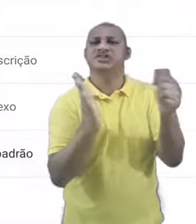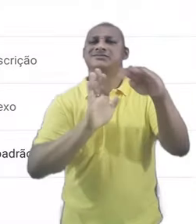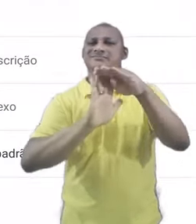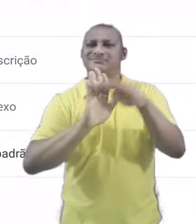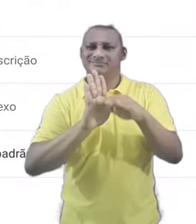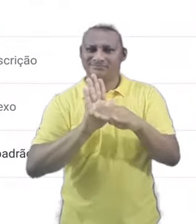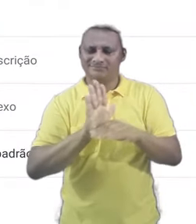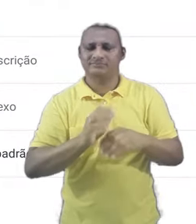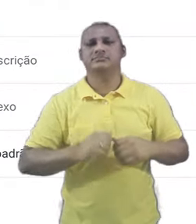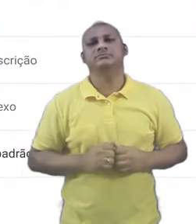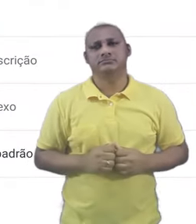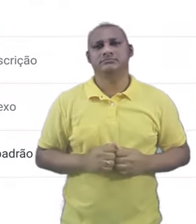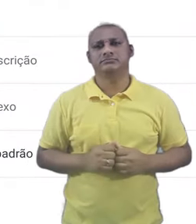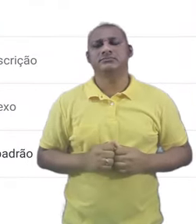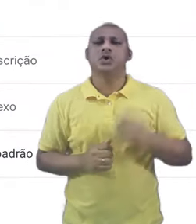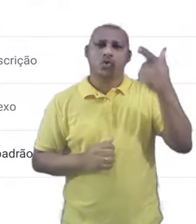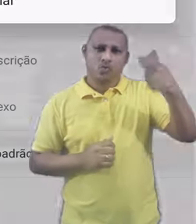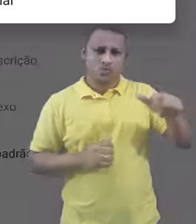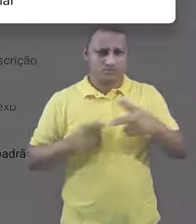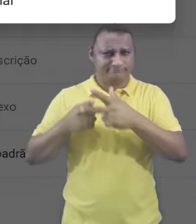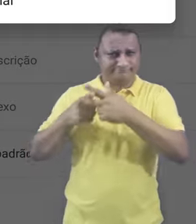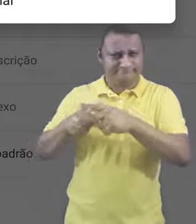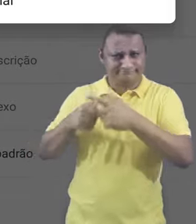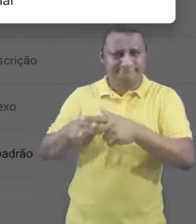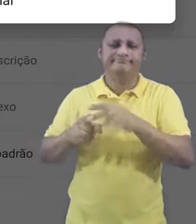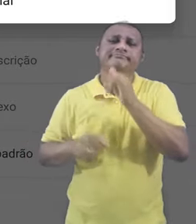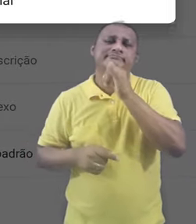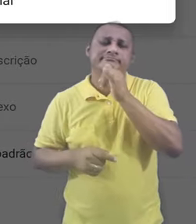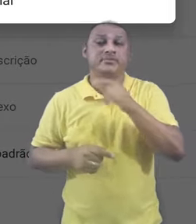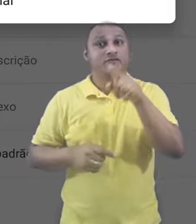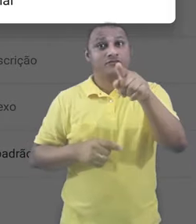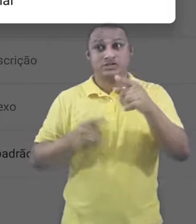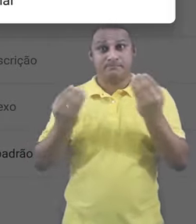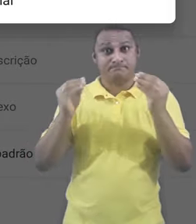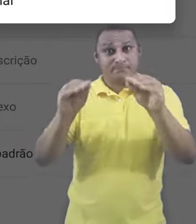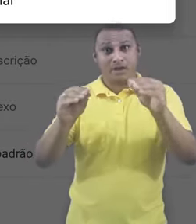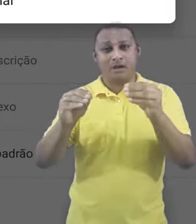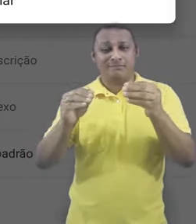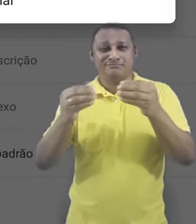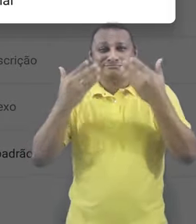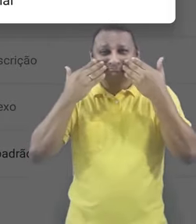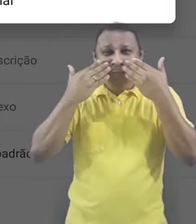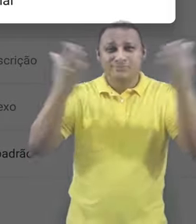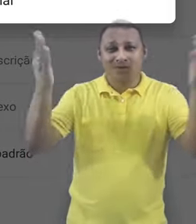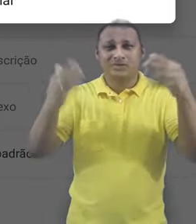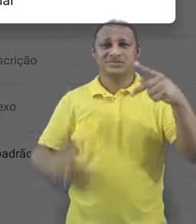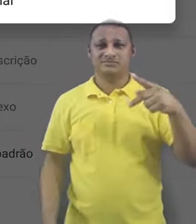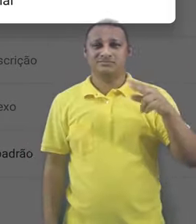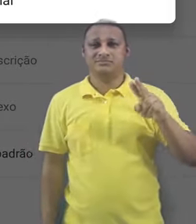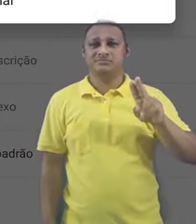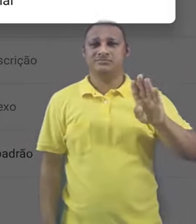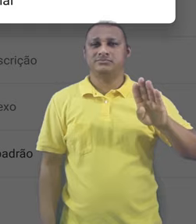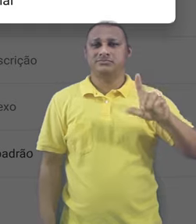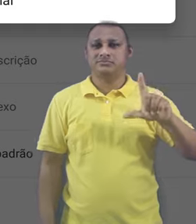configuração é a de visibilidade do evento. Se marcarmos um evento como público, todas as pessoas que têm